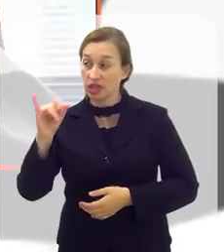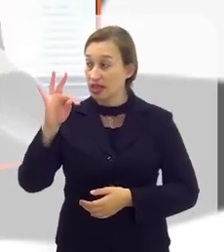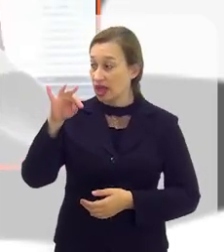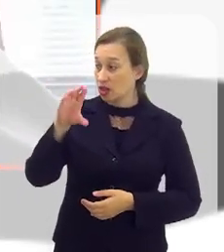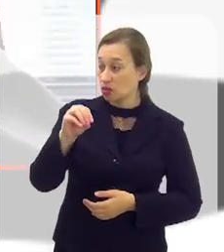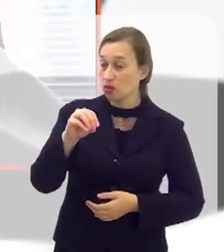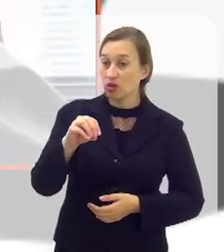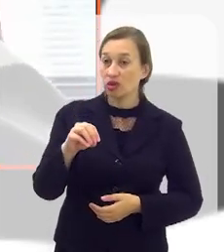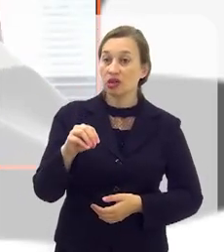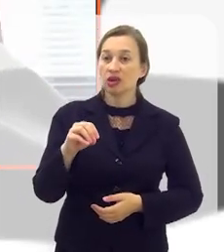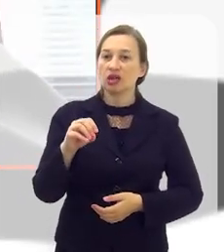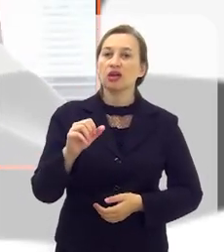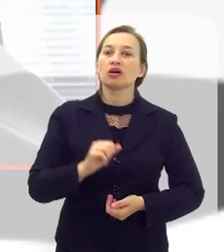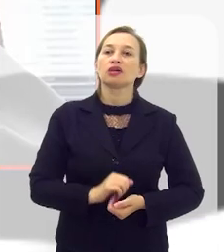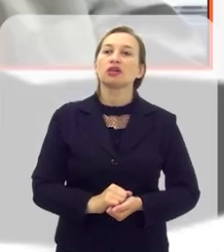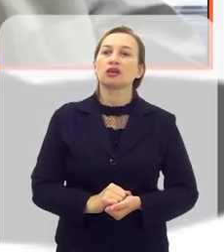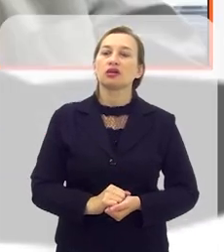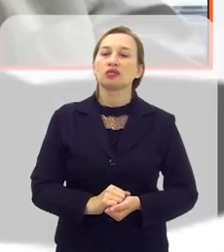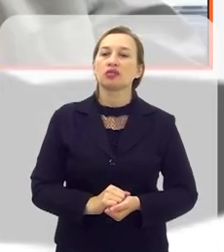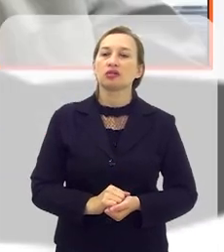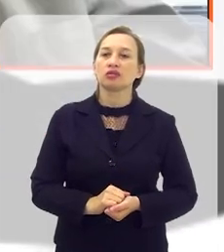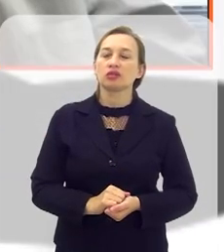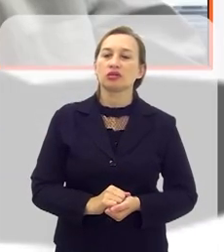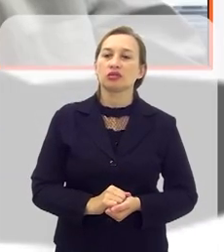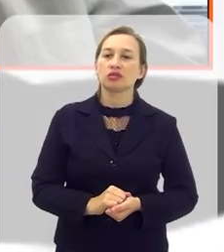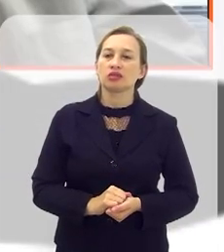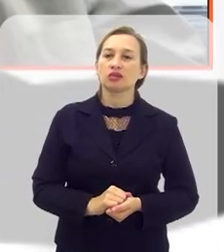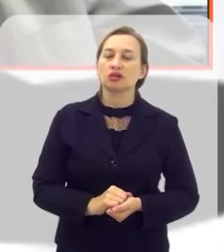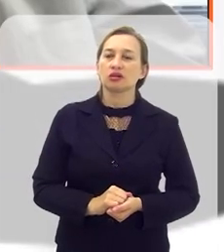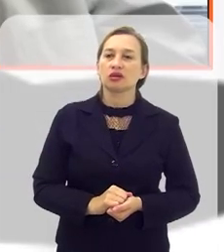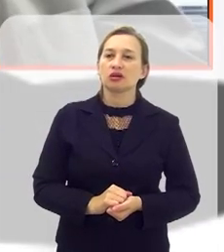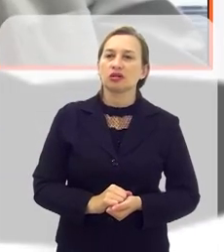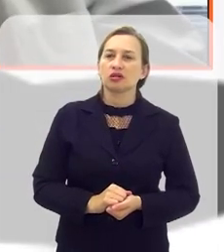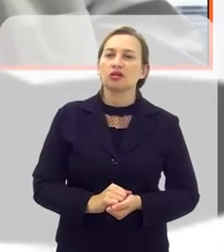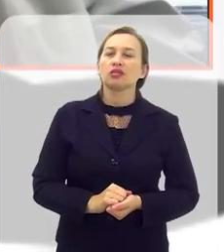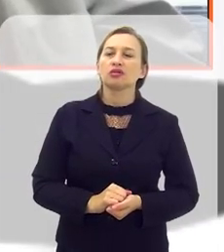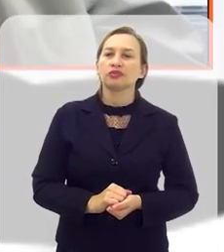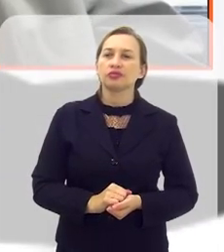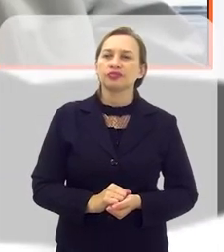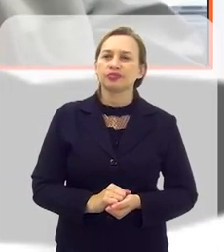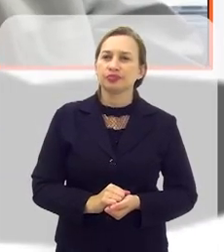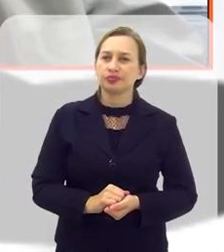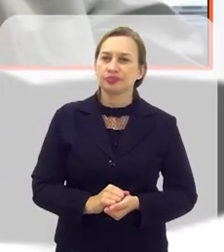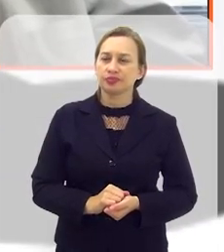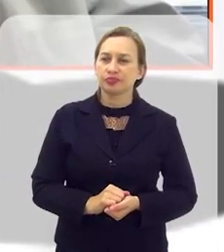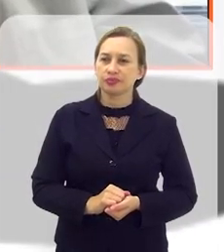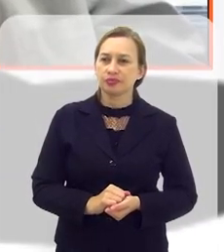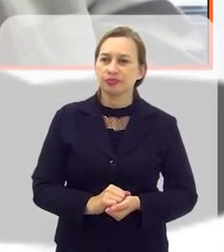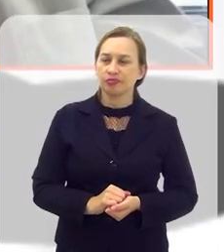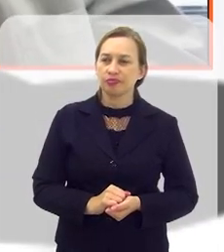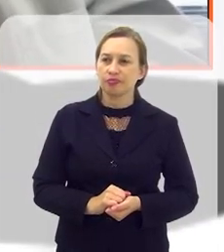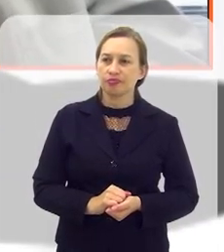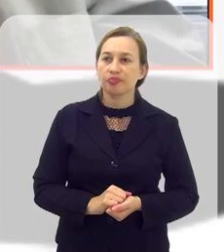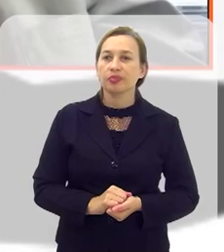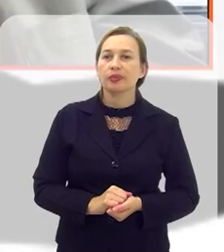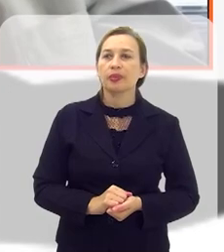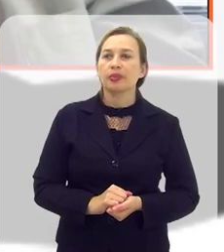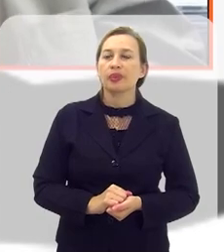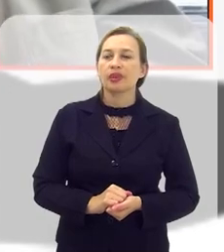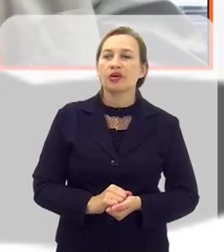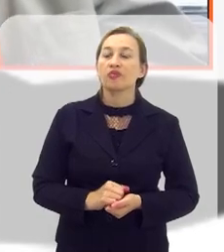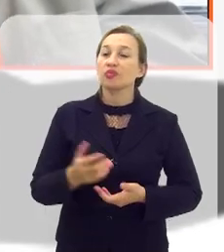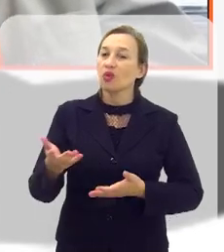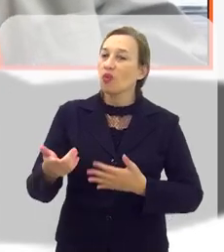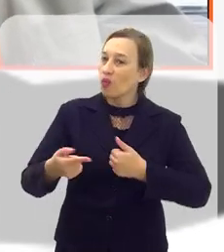Neto, underline. Munir Neto, direto, underline depois, né? Me siga, por favor.